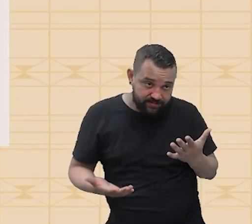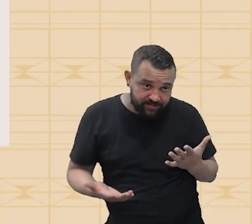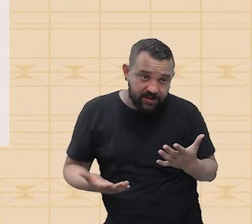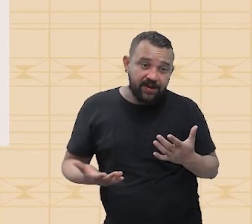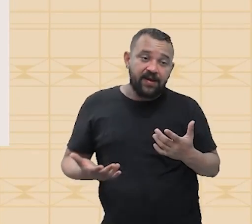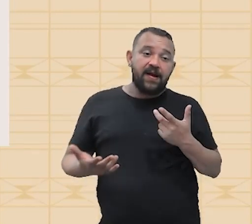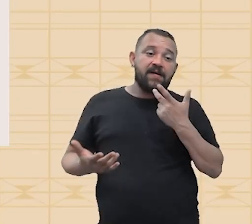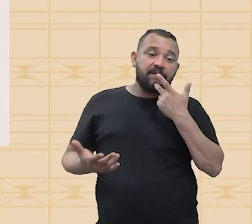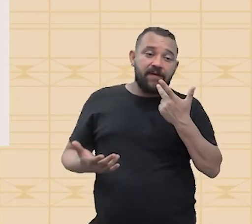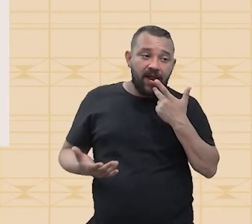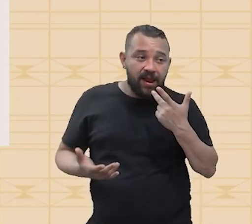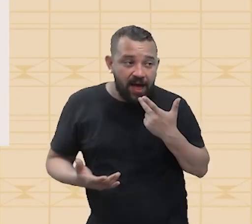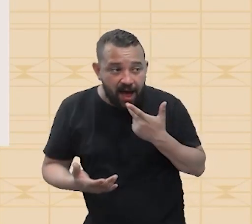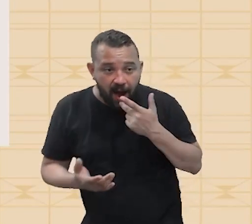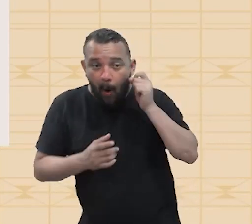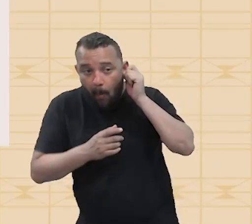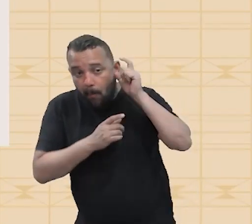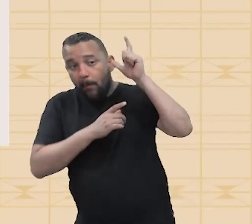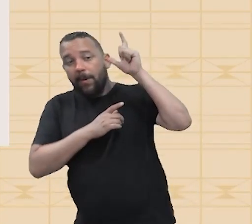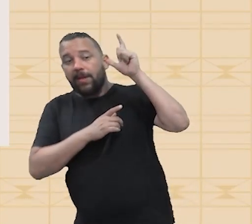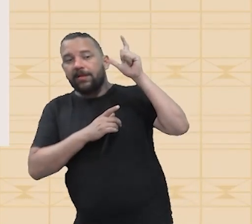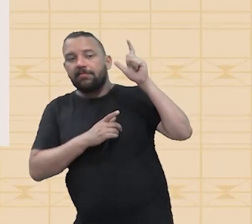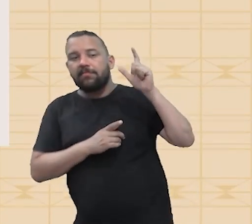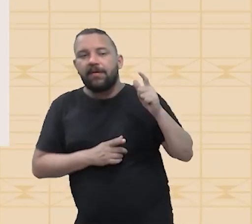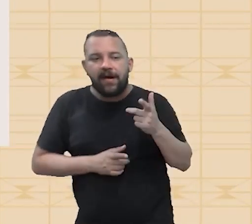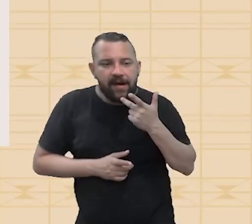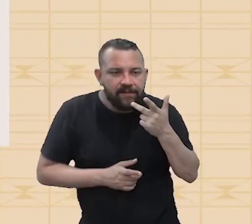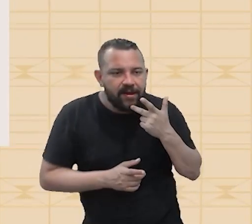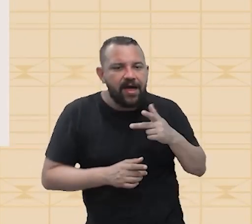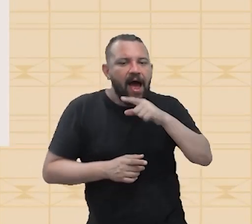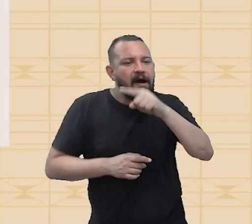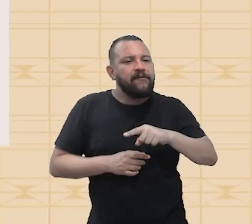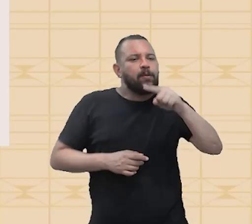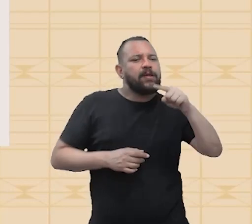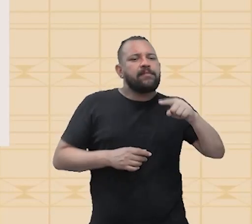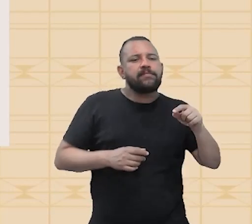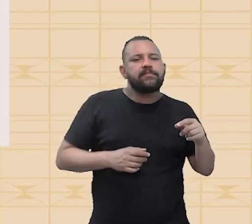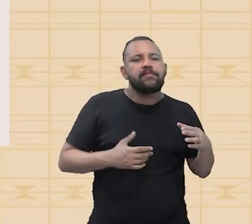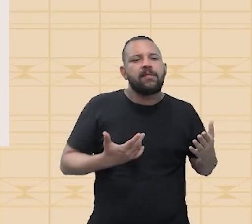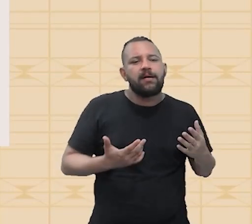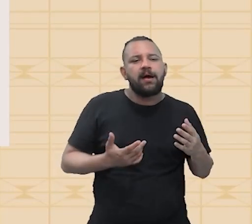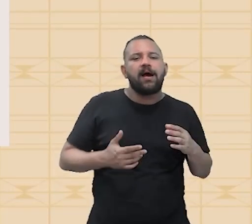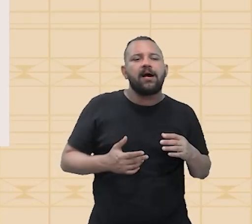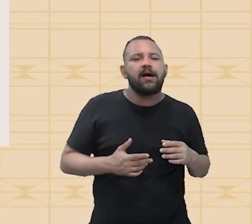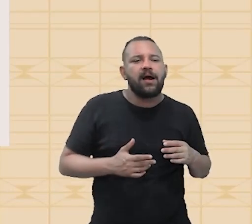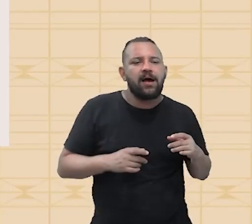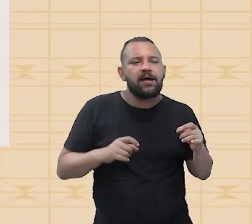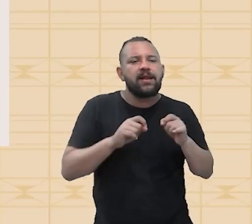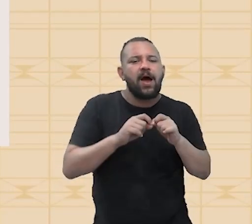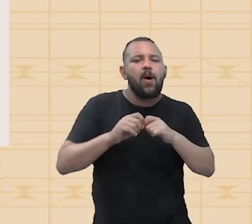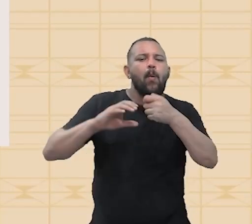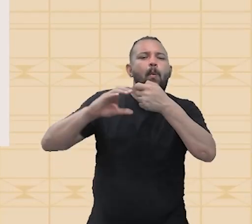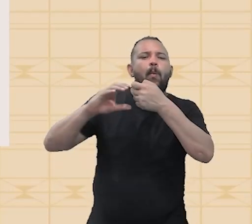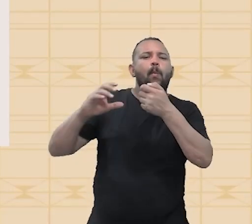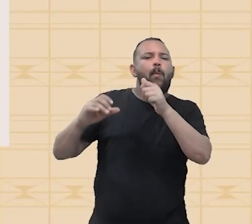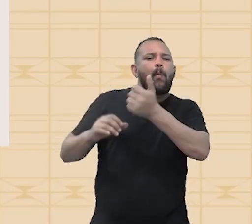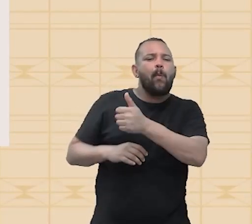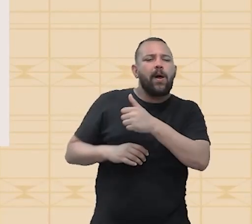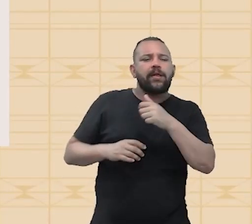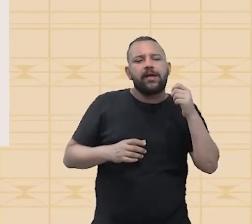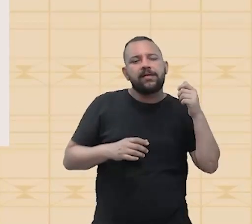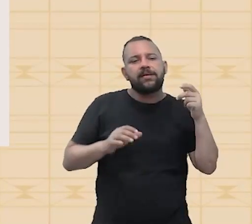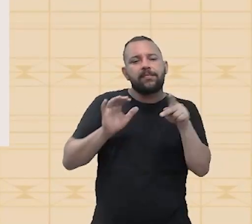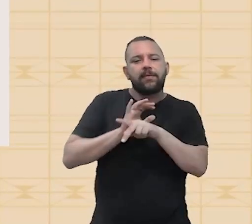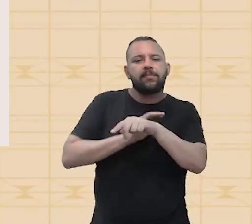aumenta o som, deixar o som alto, é fazer a frequência dele aumentar. E isso faz parte da qualidade fisiológica